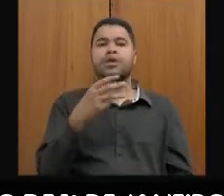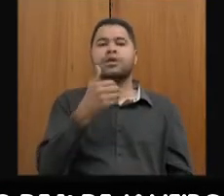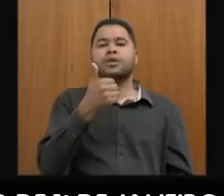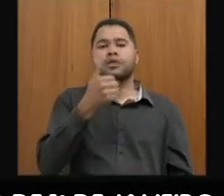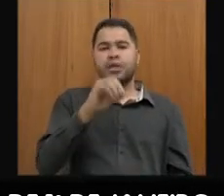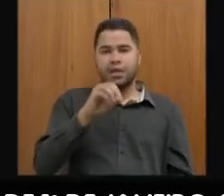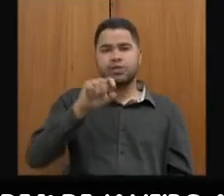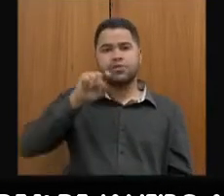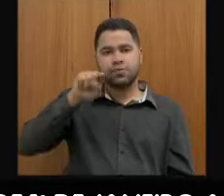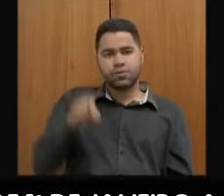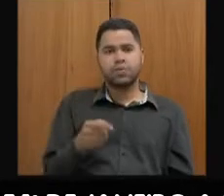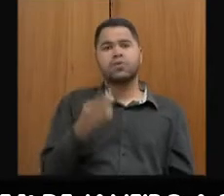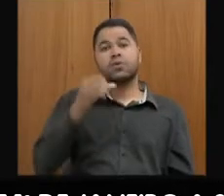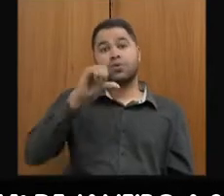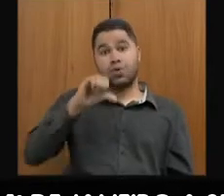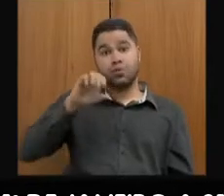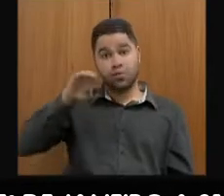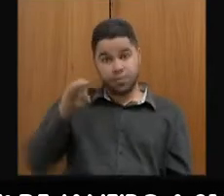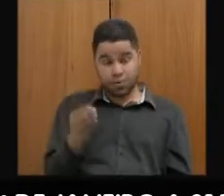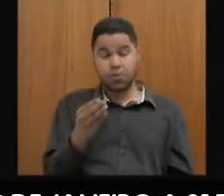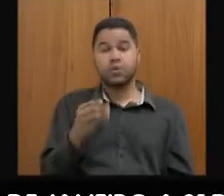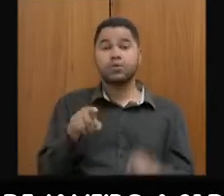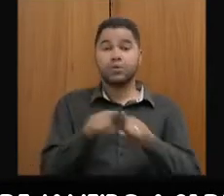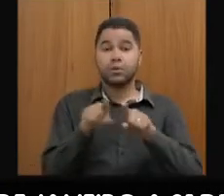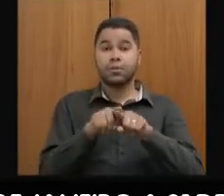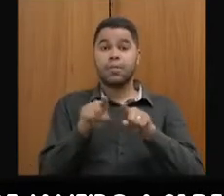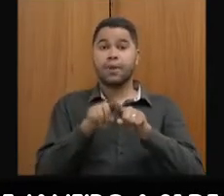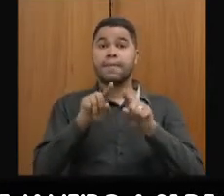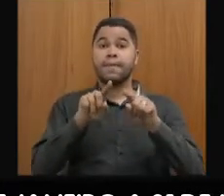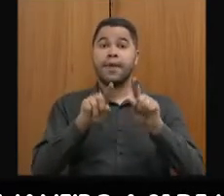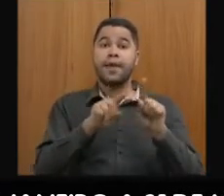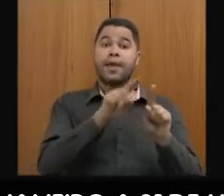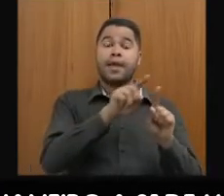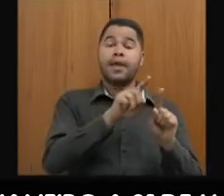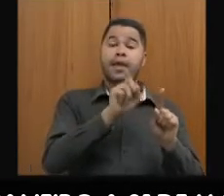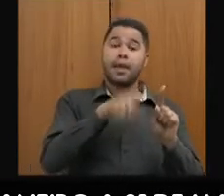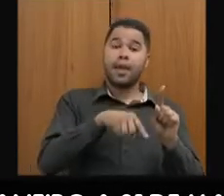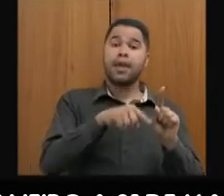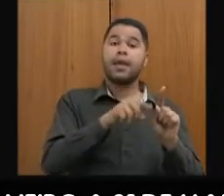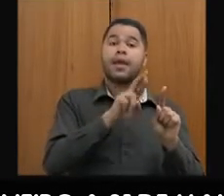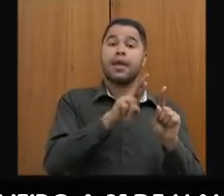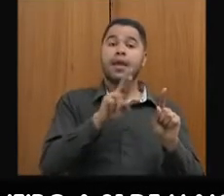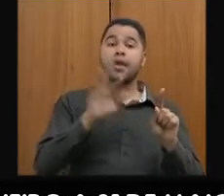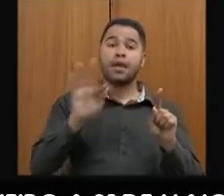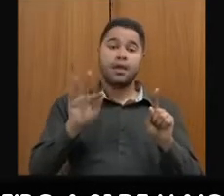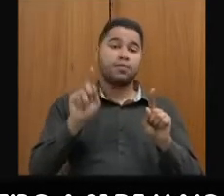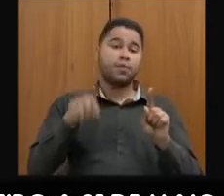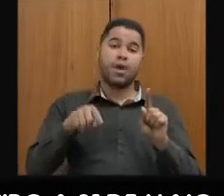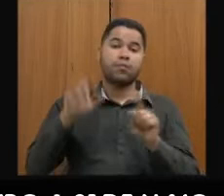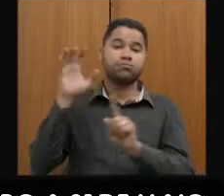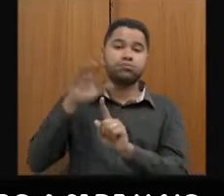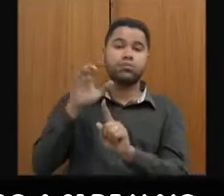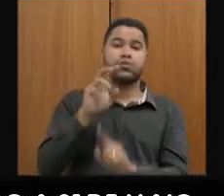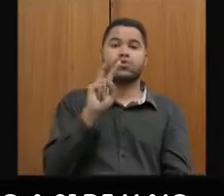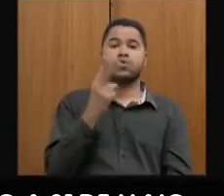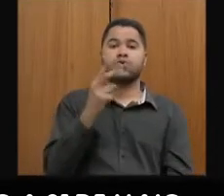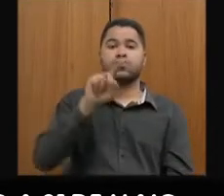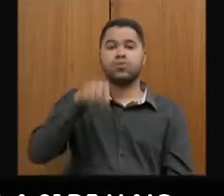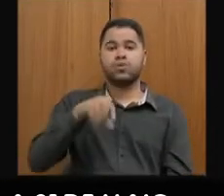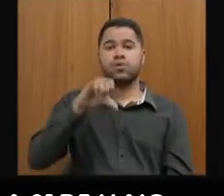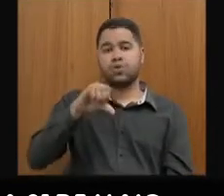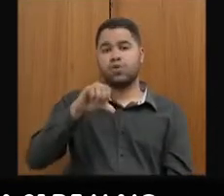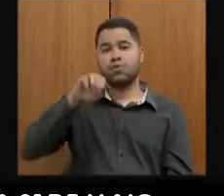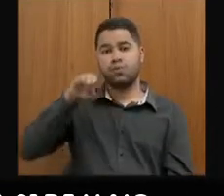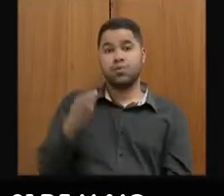bilhões. Se, além do artigo 23, aderir ao regime de recuperação fiscal, o impacto é de 2,7 bilhões. Então, para gente ter uma